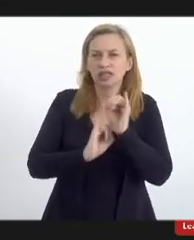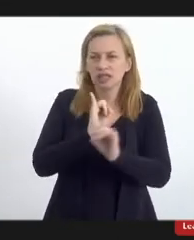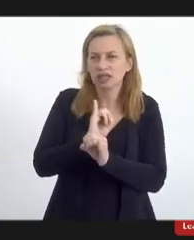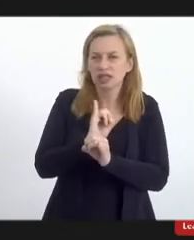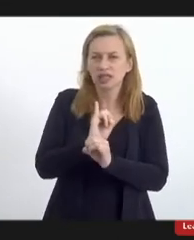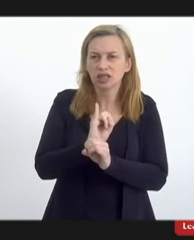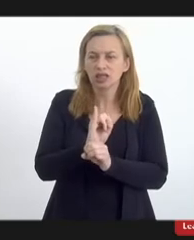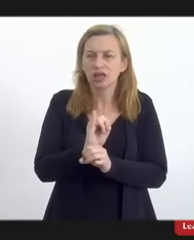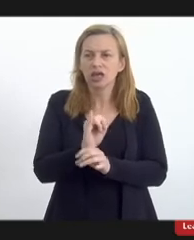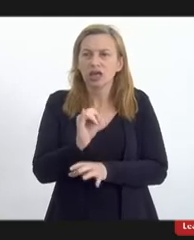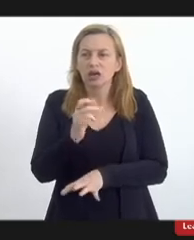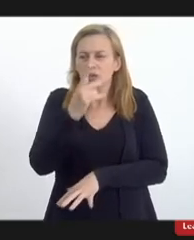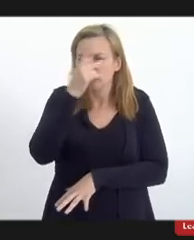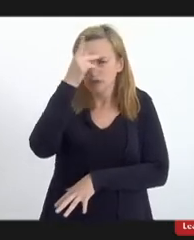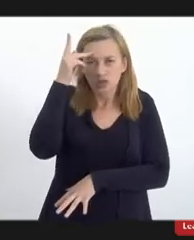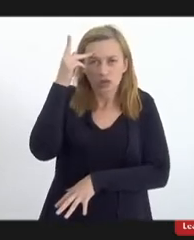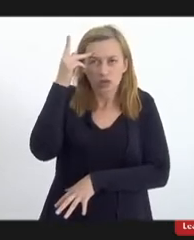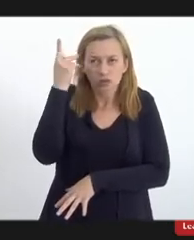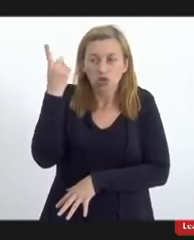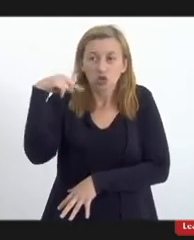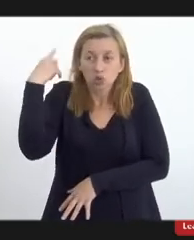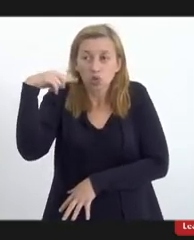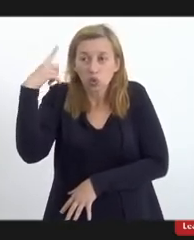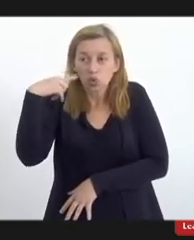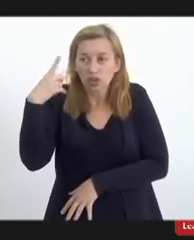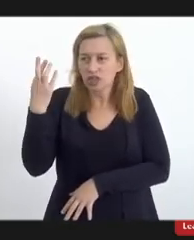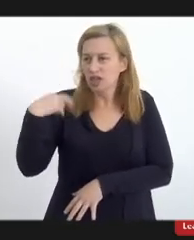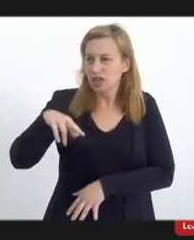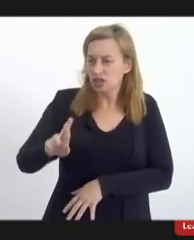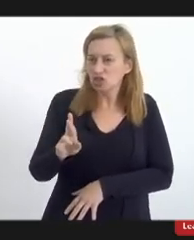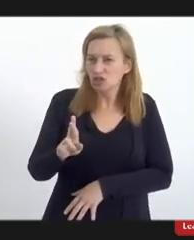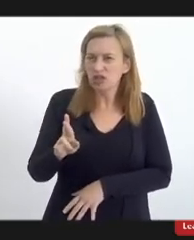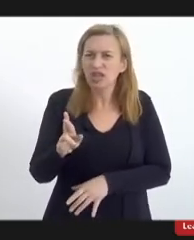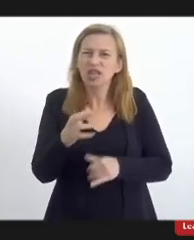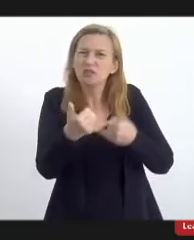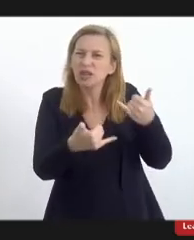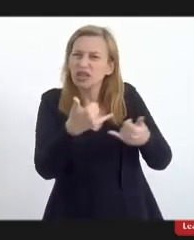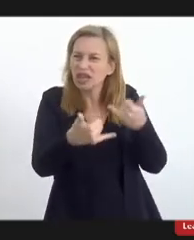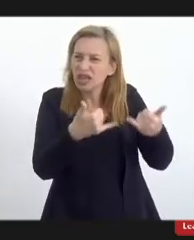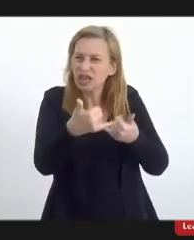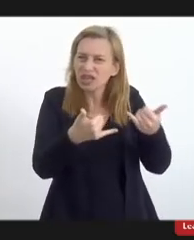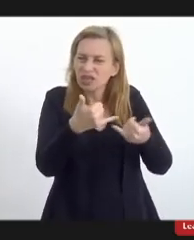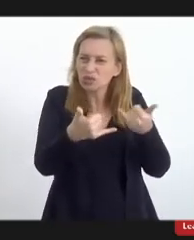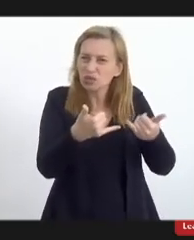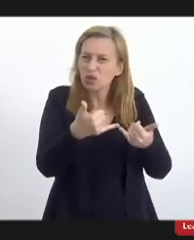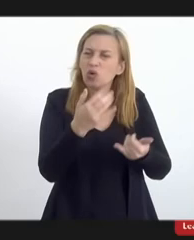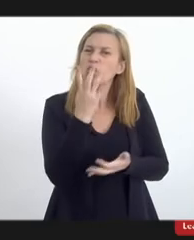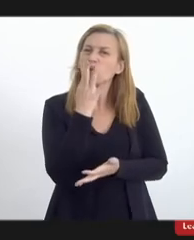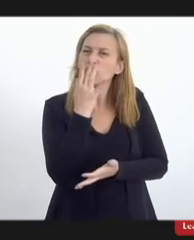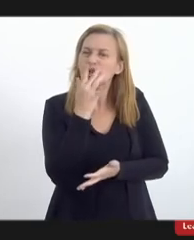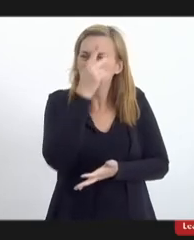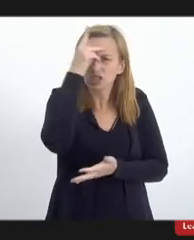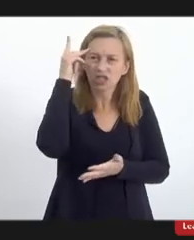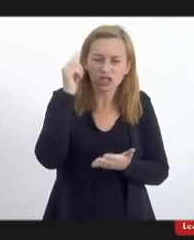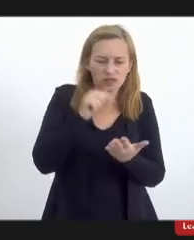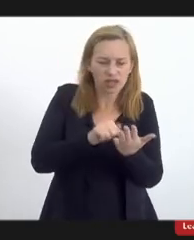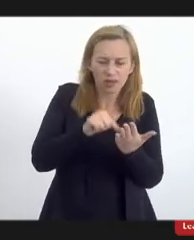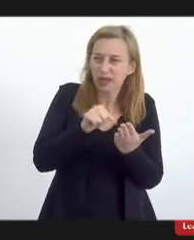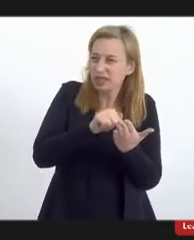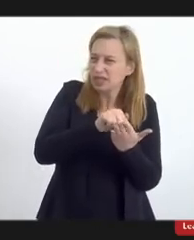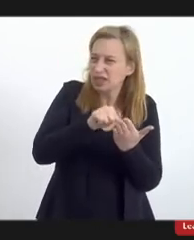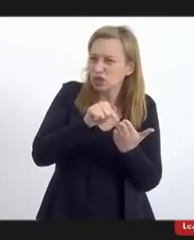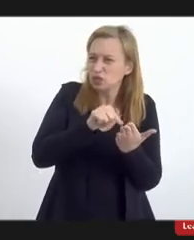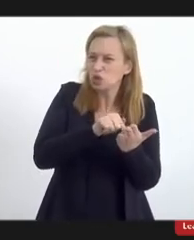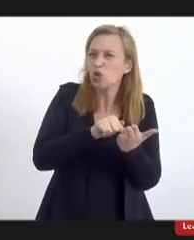religiosos dizendo que aquele brinquedo pop, aquele colorido que as crianças ficam apertando, esse brinquedo ele